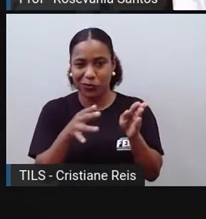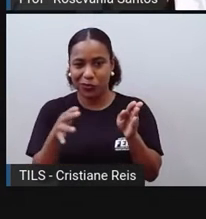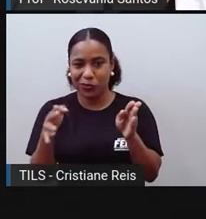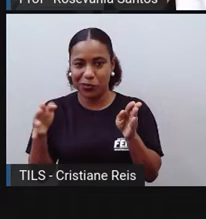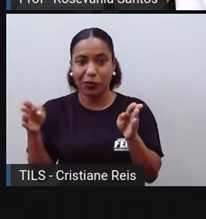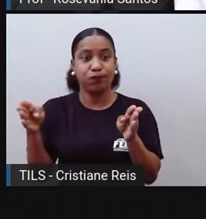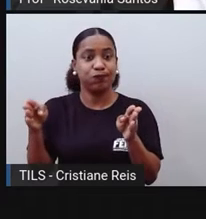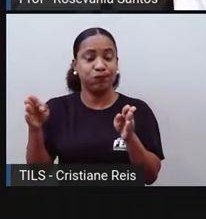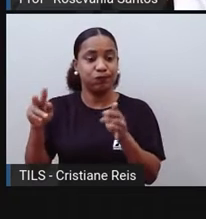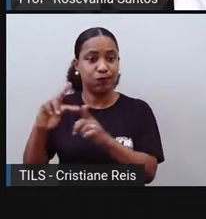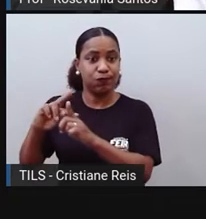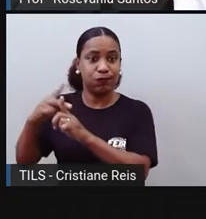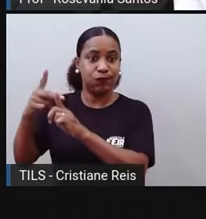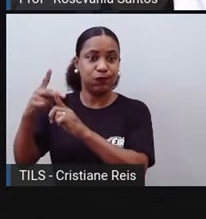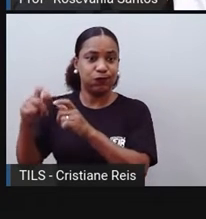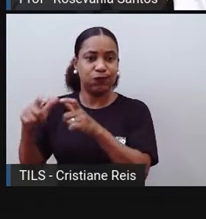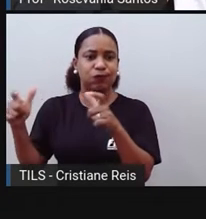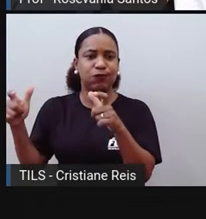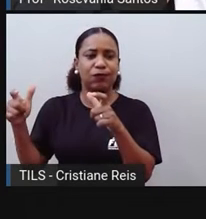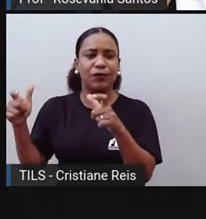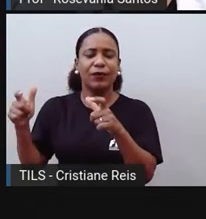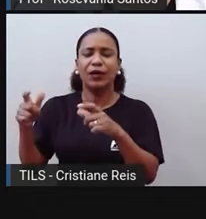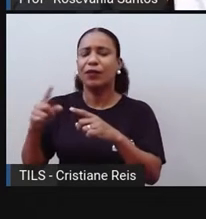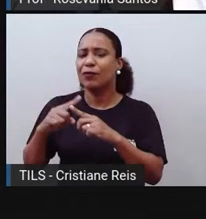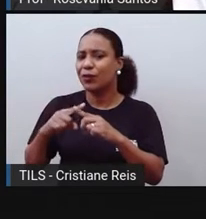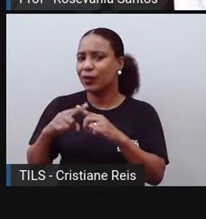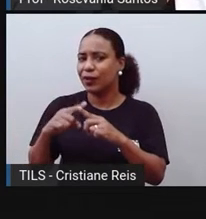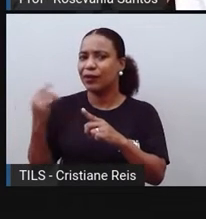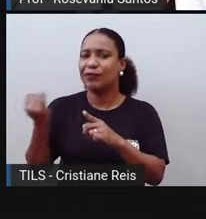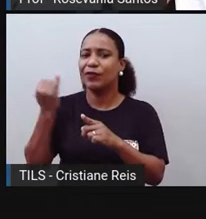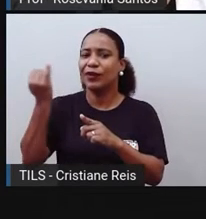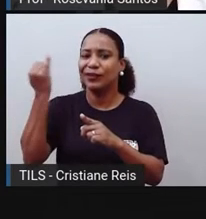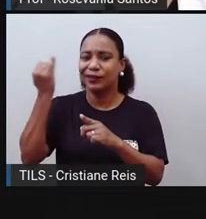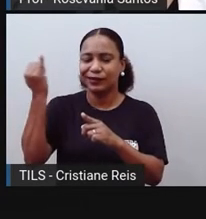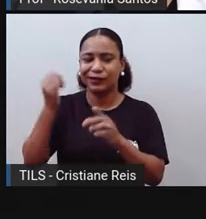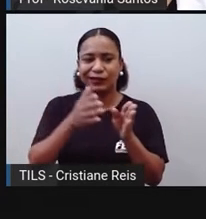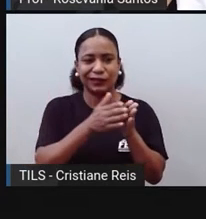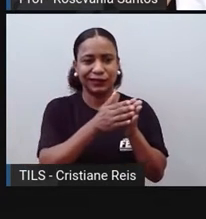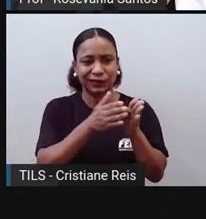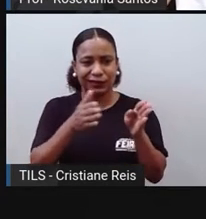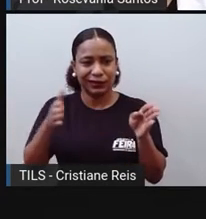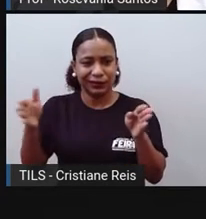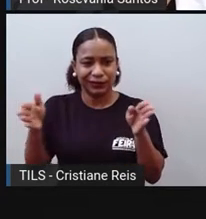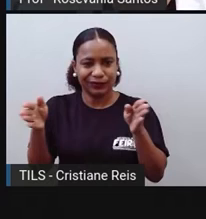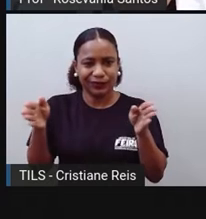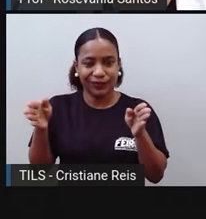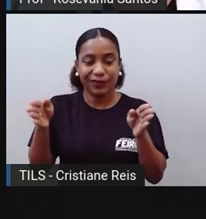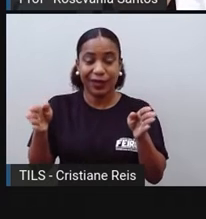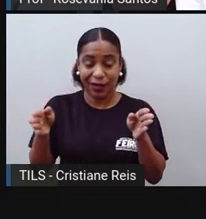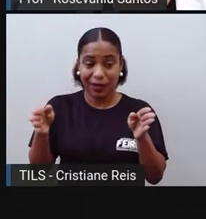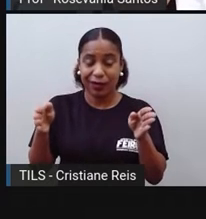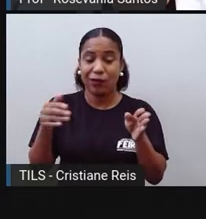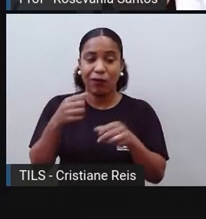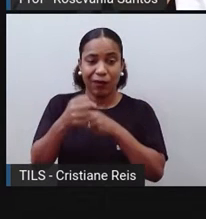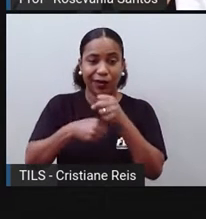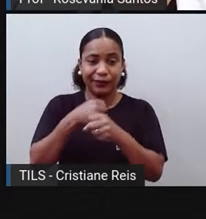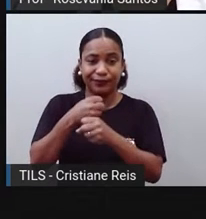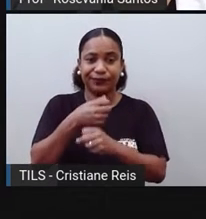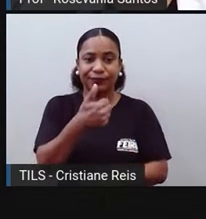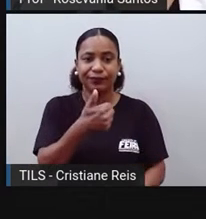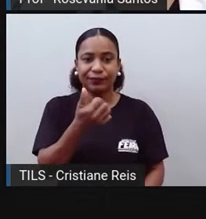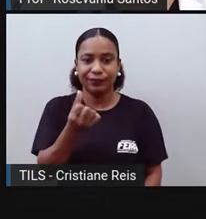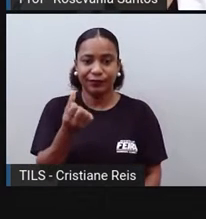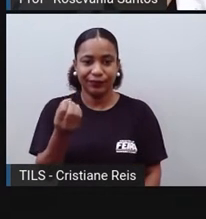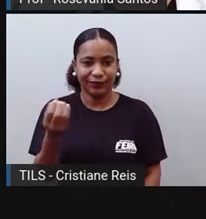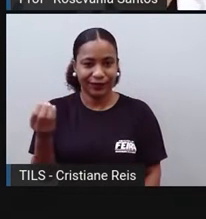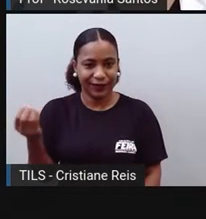Sobre isso, né? Aqui só para a gente entender, né? Que esse ano de 1600, né? O evento ali foi a questão do